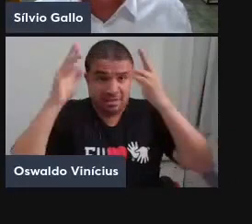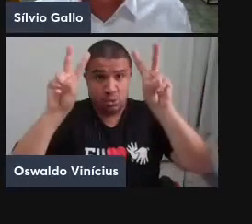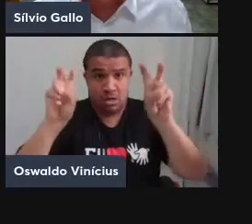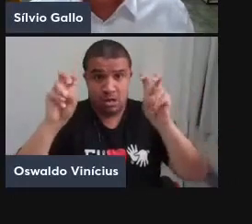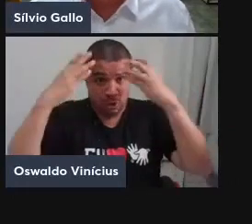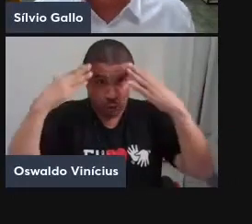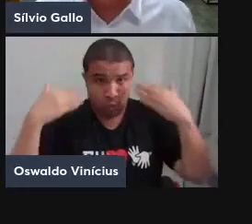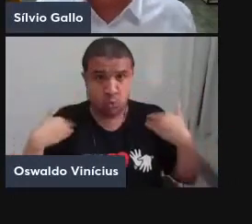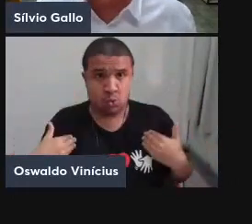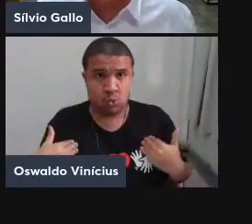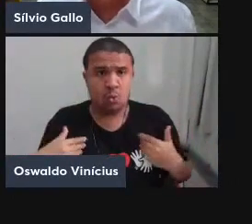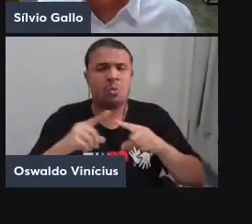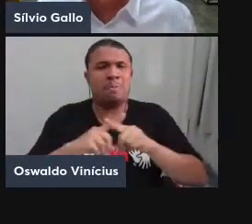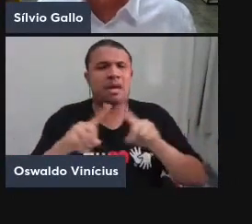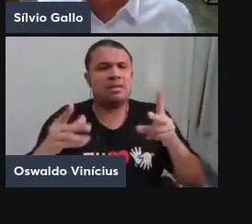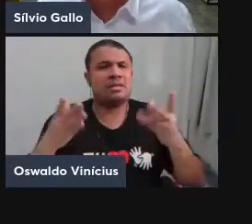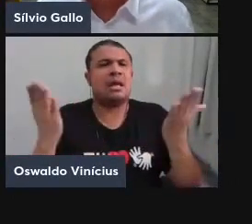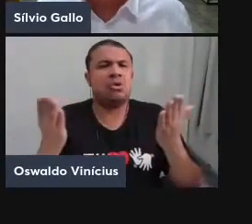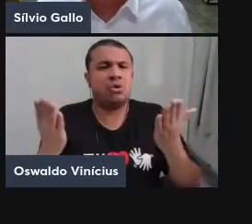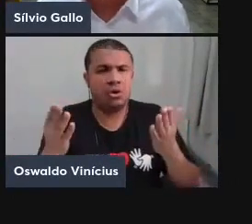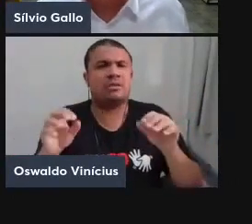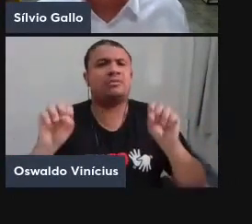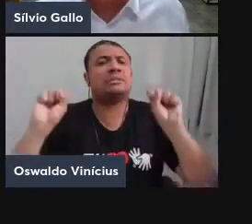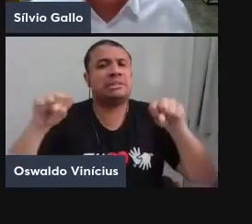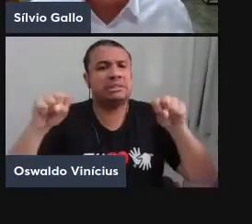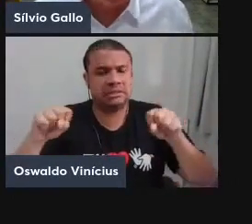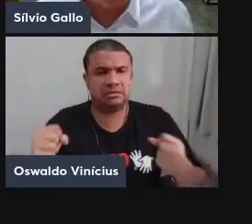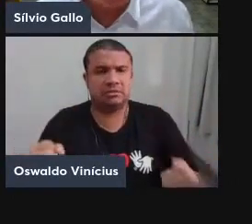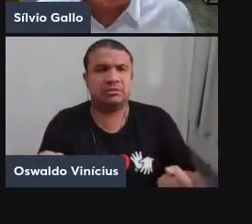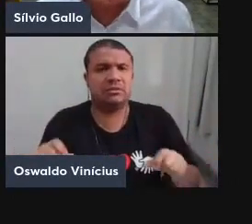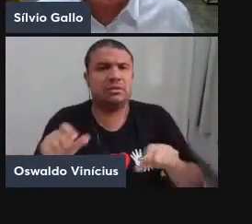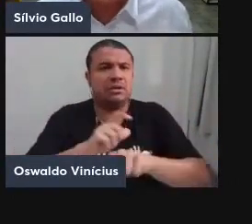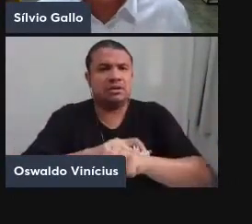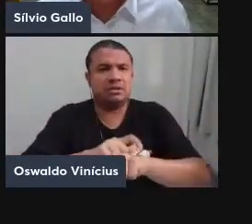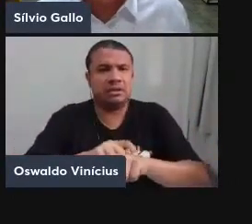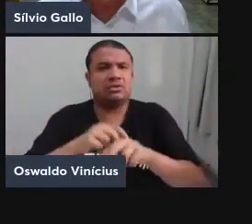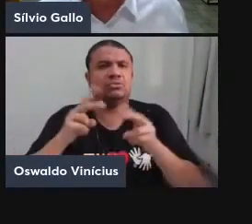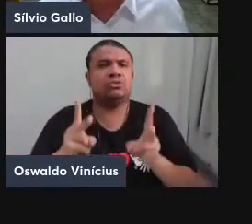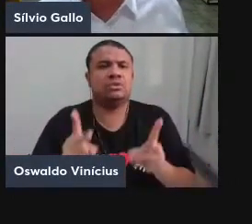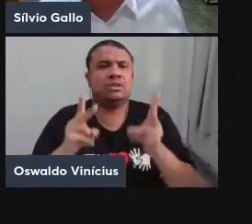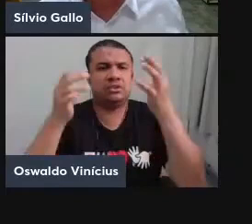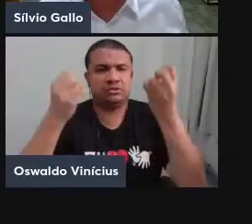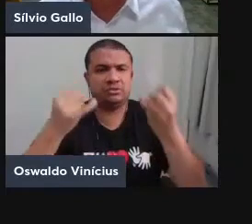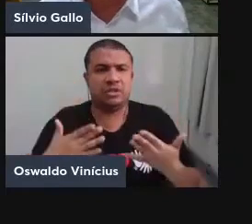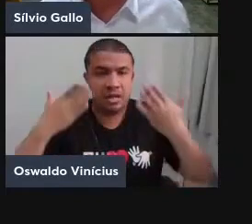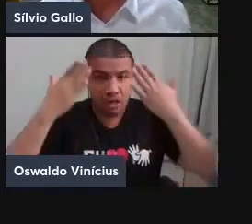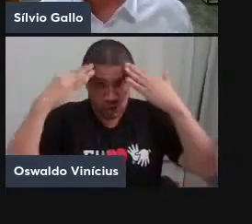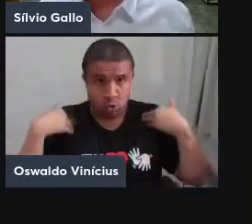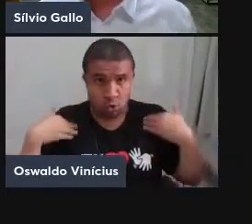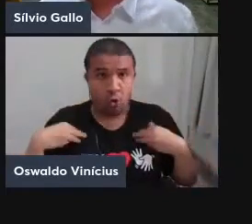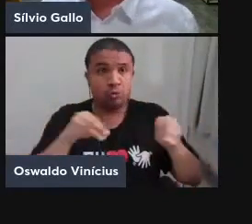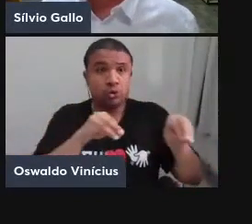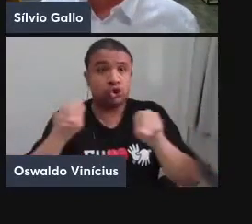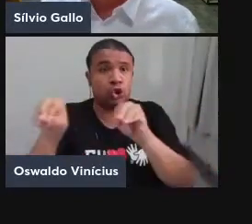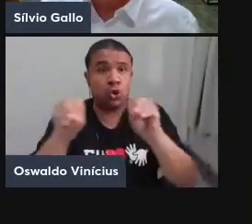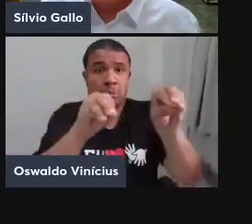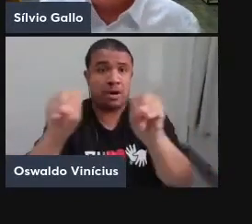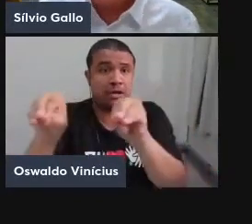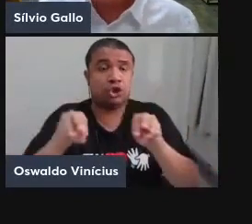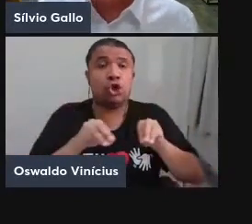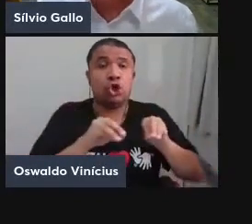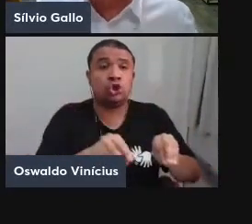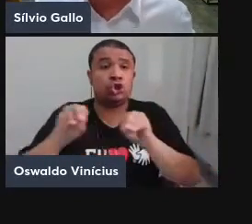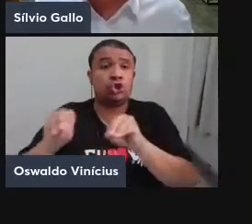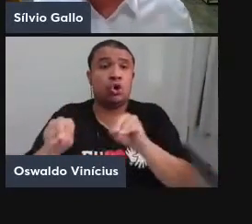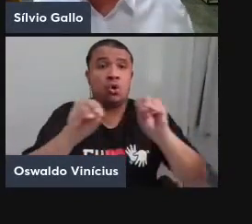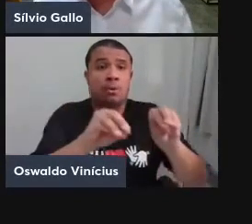corpo. Mas, ao mesmo tempo, eu diria que sim. O tempo todo aqui eu falei em corpos nômades. E aí,